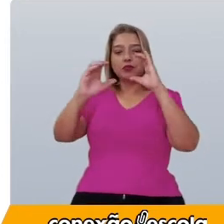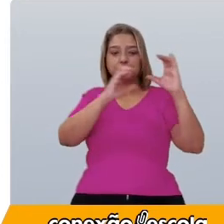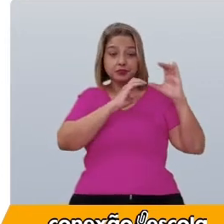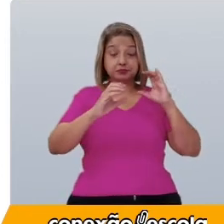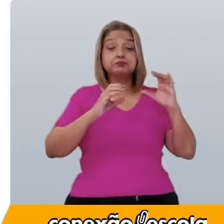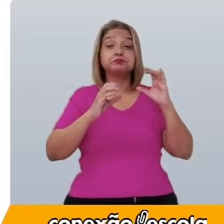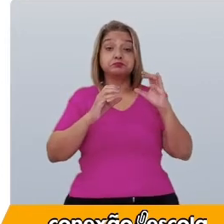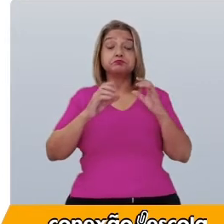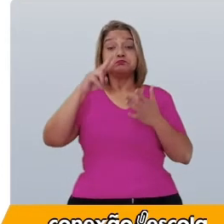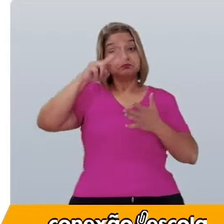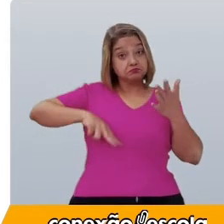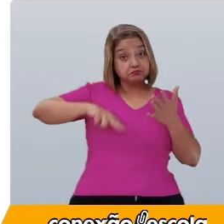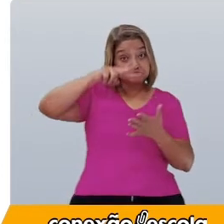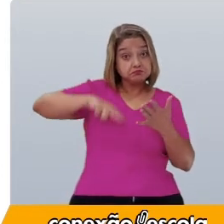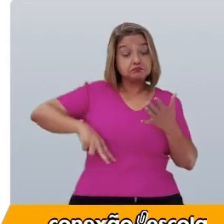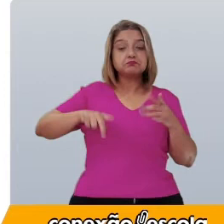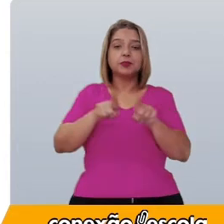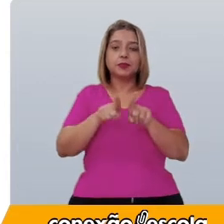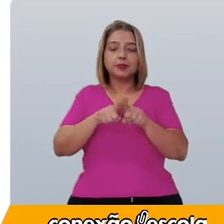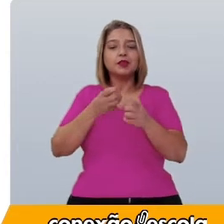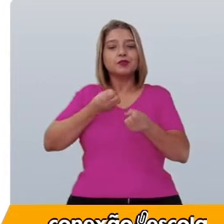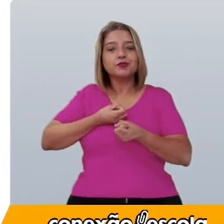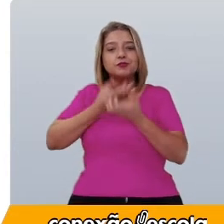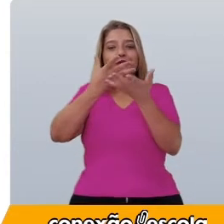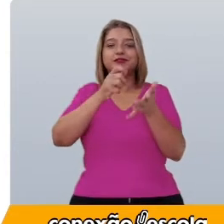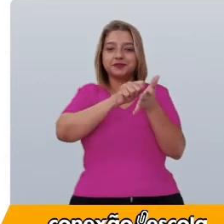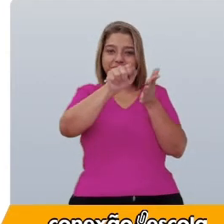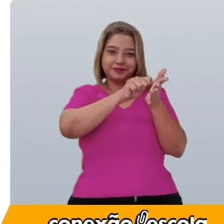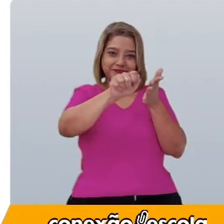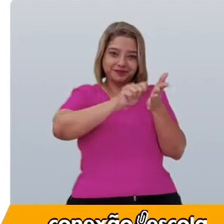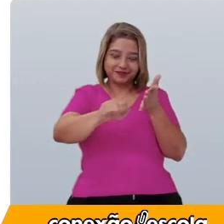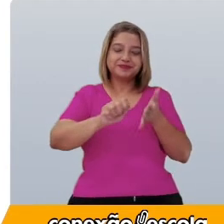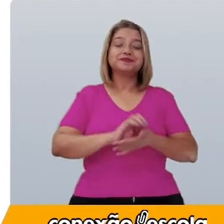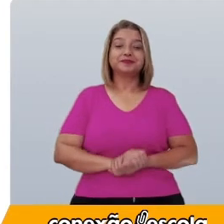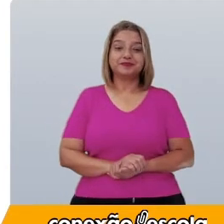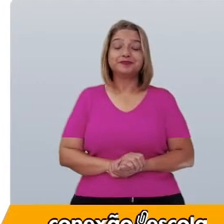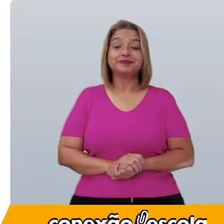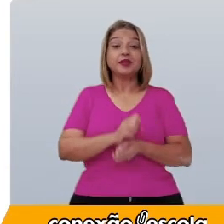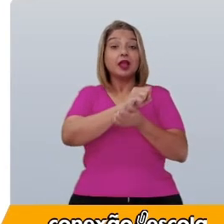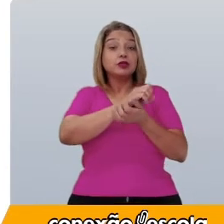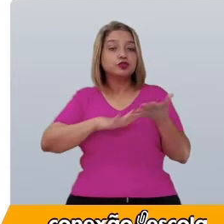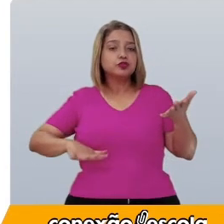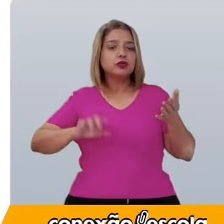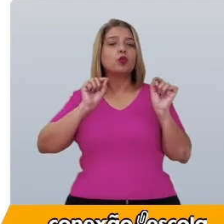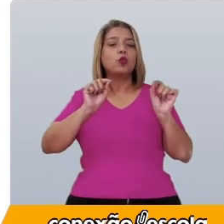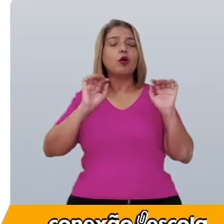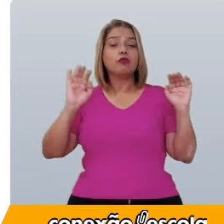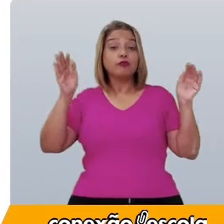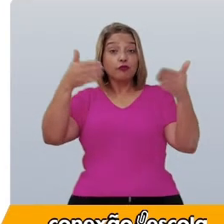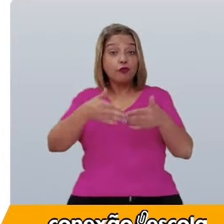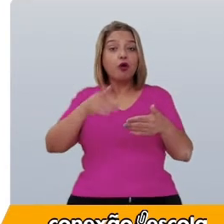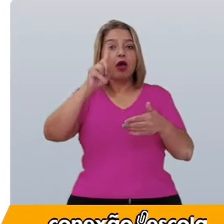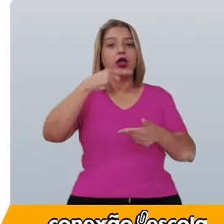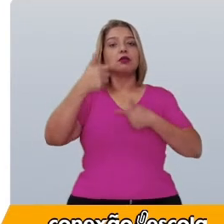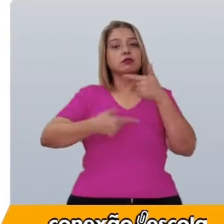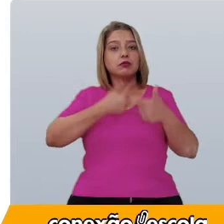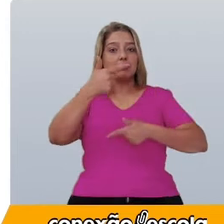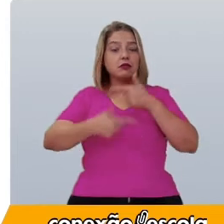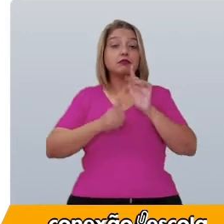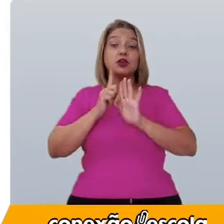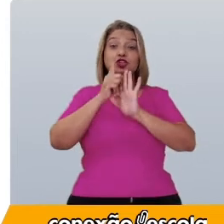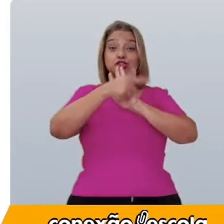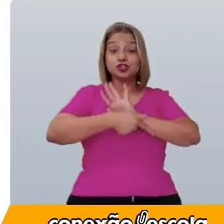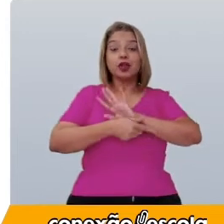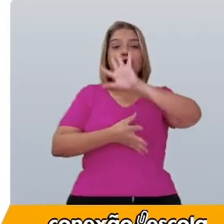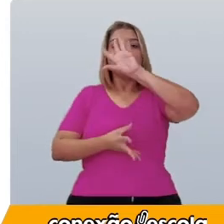tanto na leitura como na produção escrita. As atividades terão como foco o trabalho com o gênero